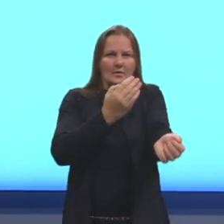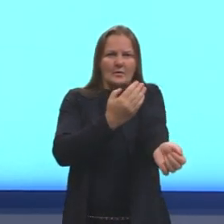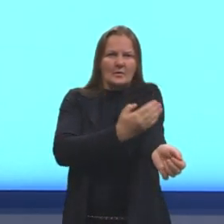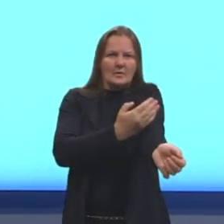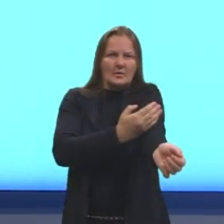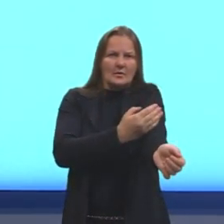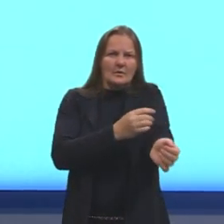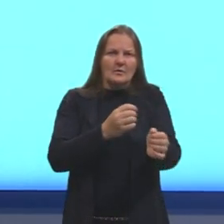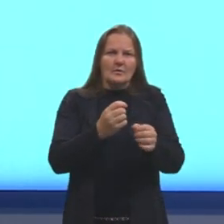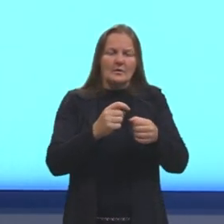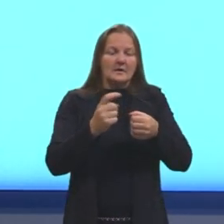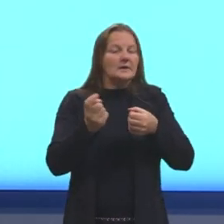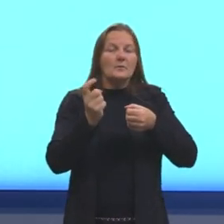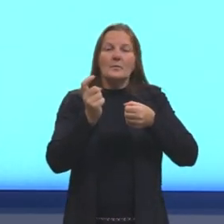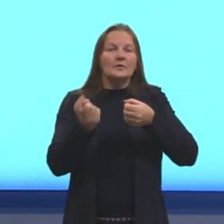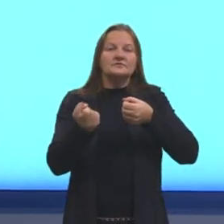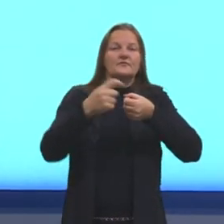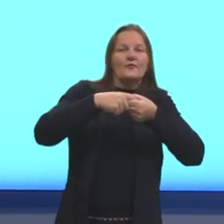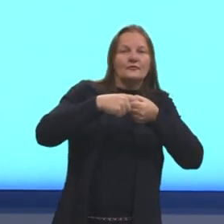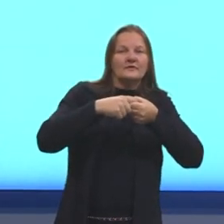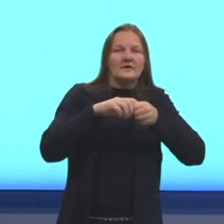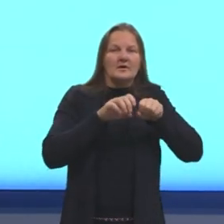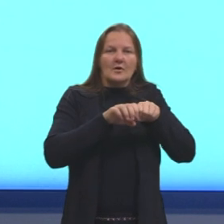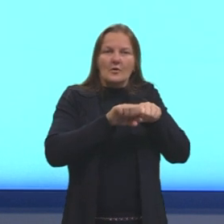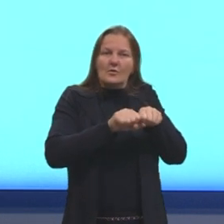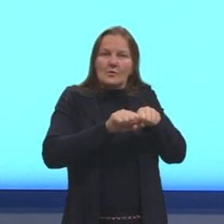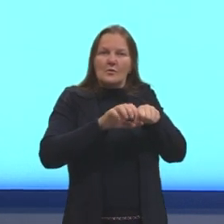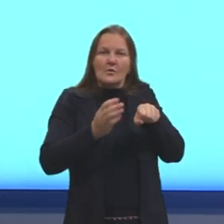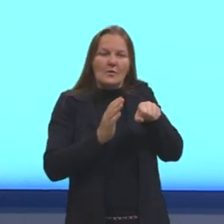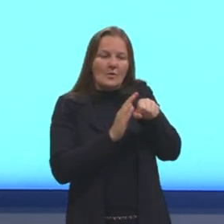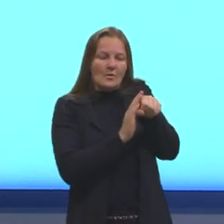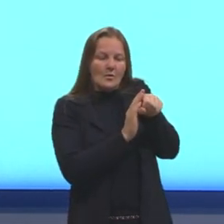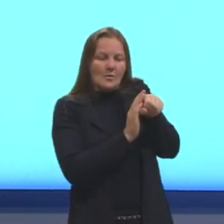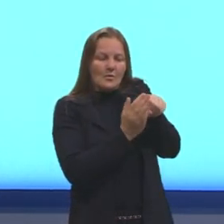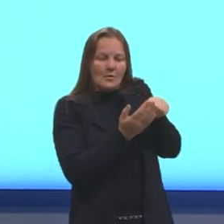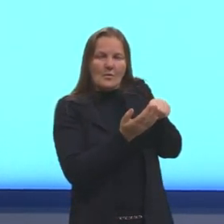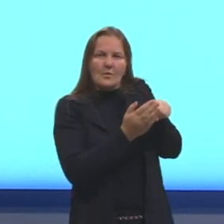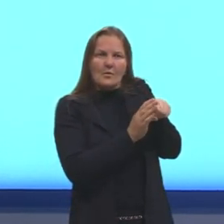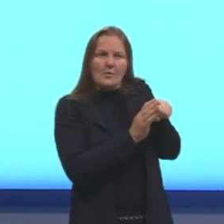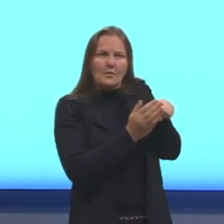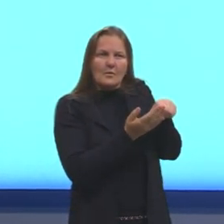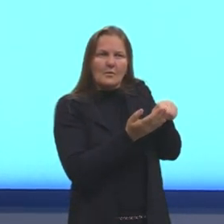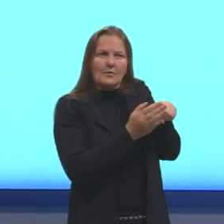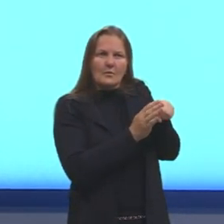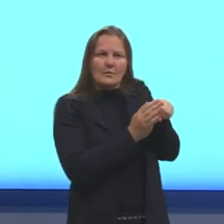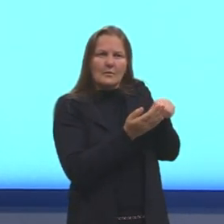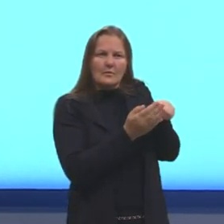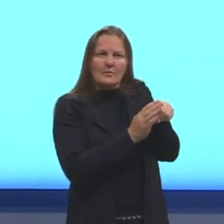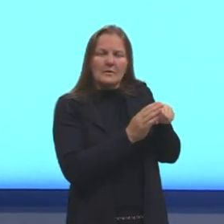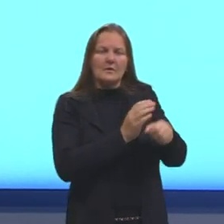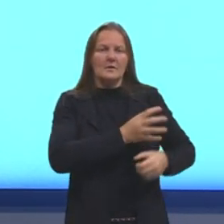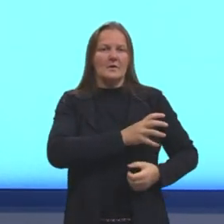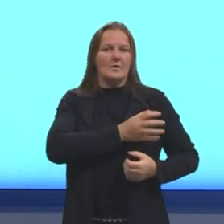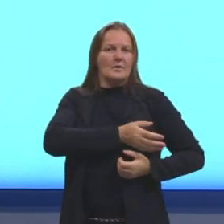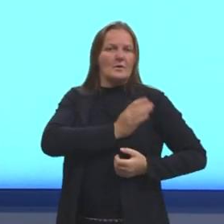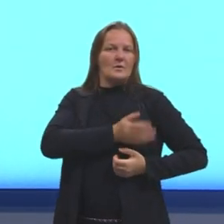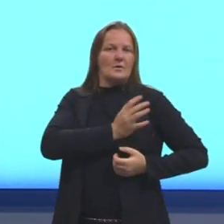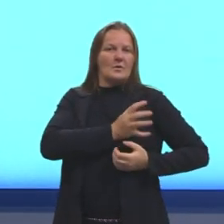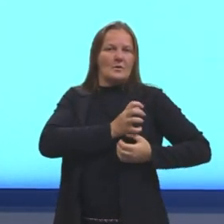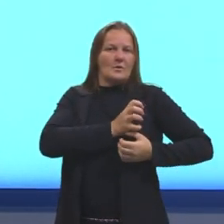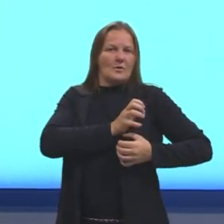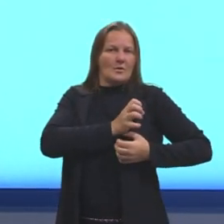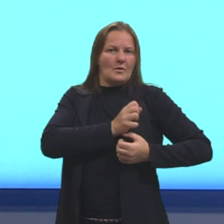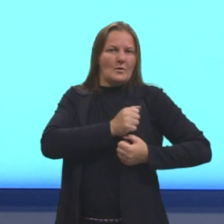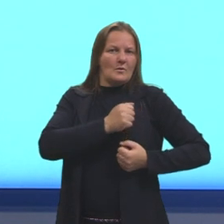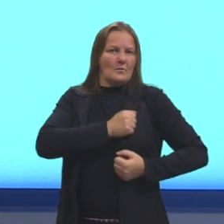sangue de voltar, retornar, certo? Para o corpo, que ela tem que ir para o coração. Então, essas